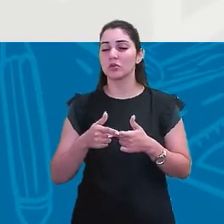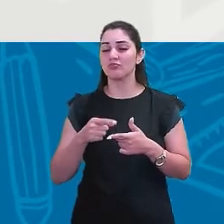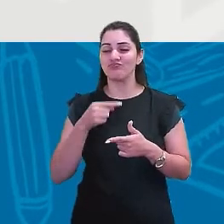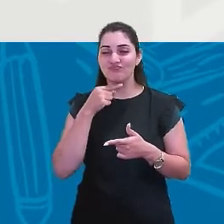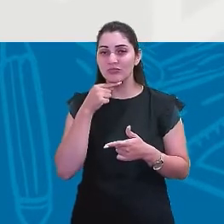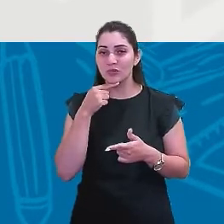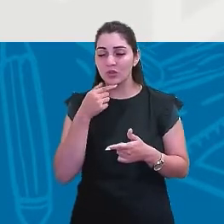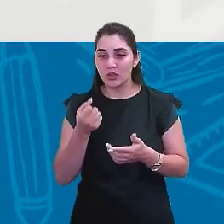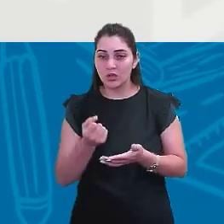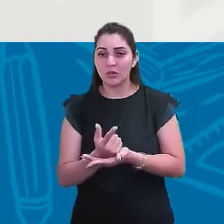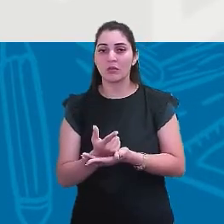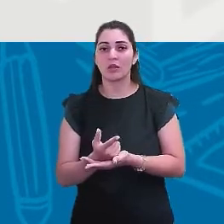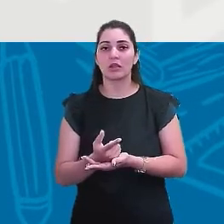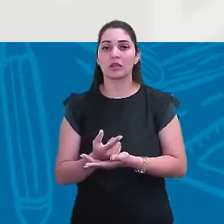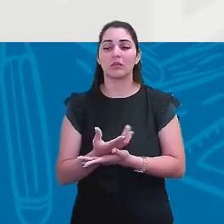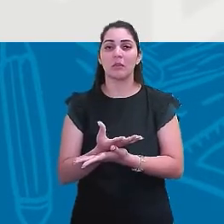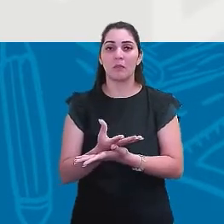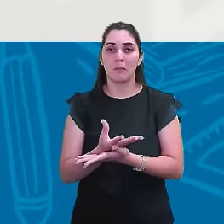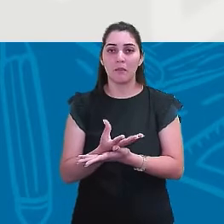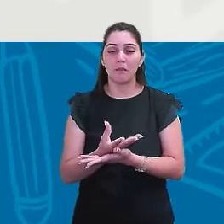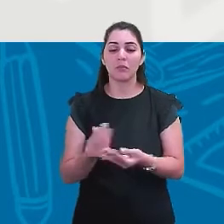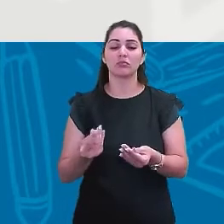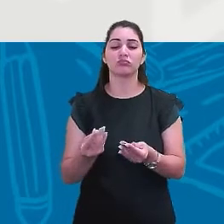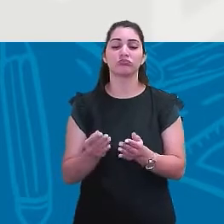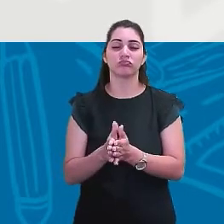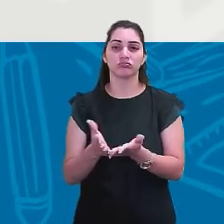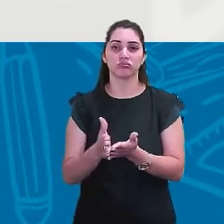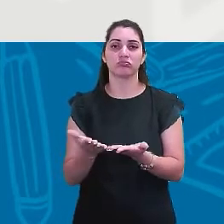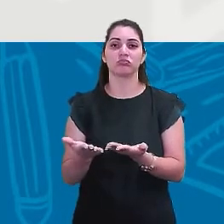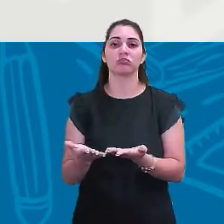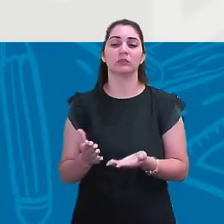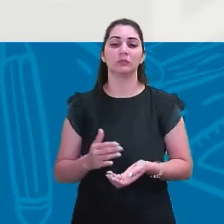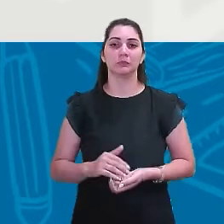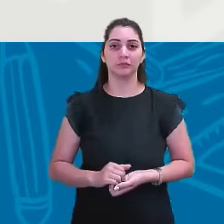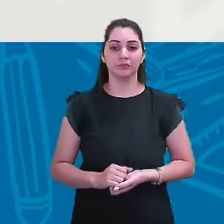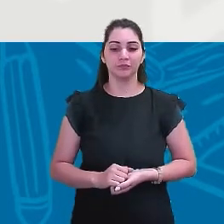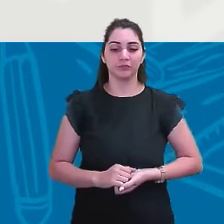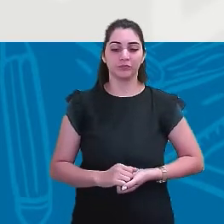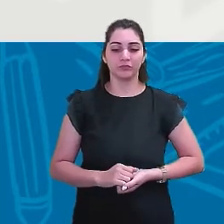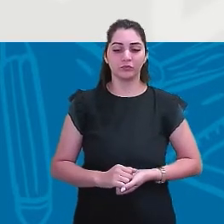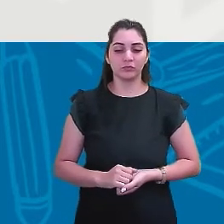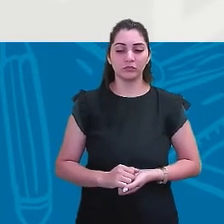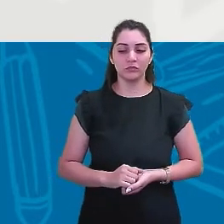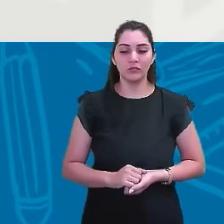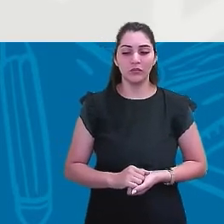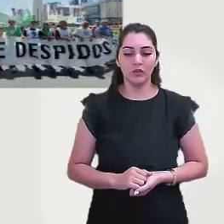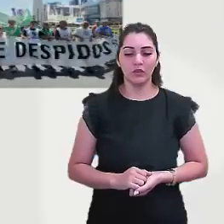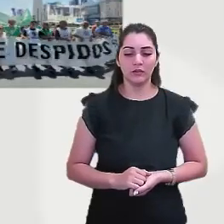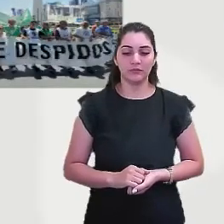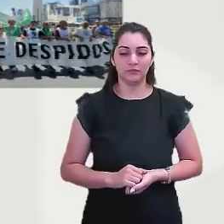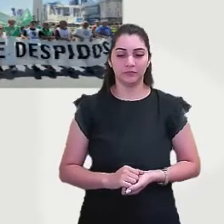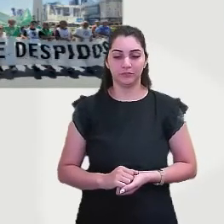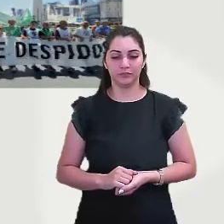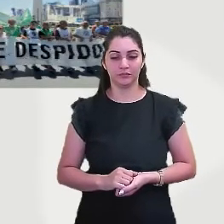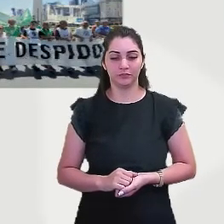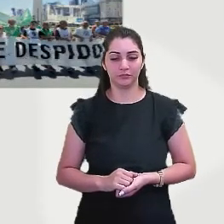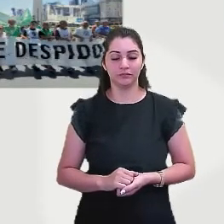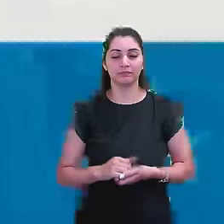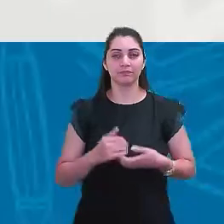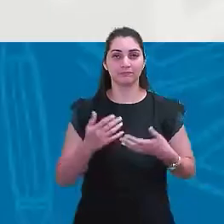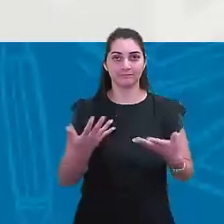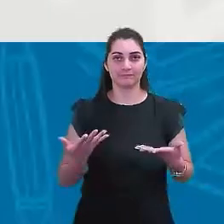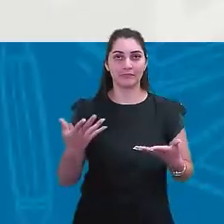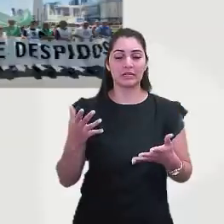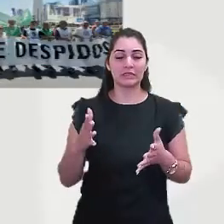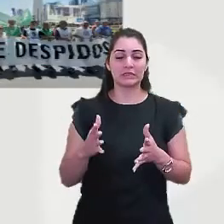caracteriza a extrema pobreza e você vê que são índices muito altos na América Latina. E essa extrema pobreza vai